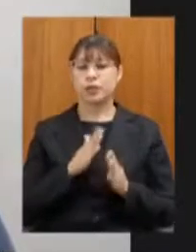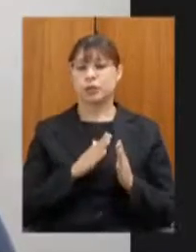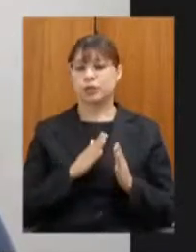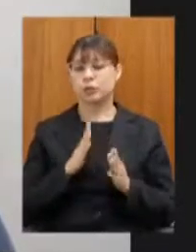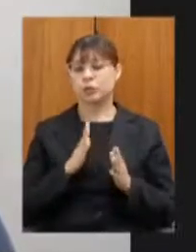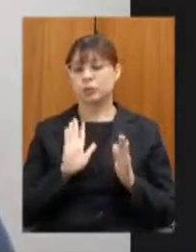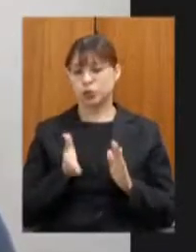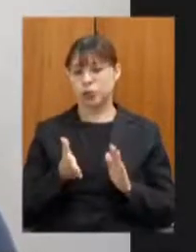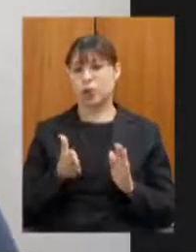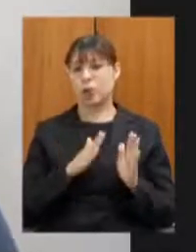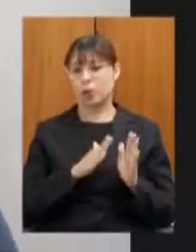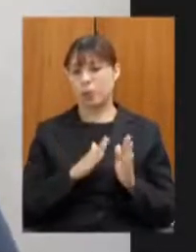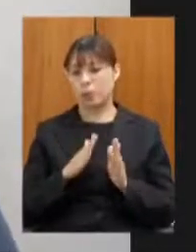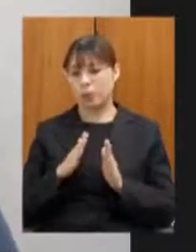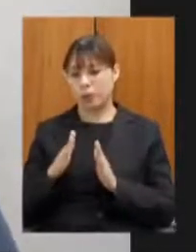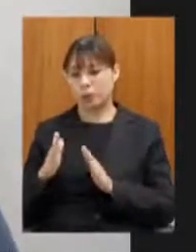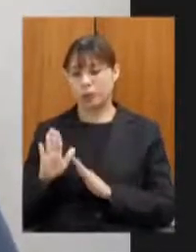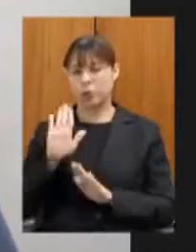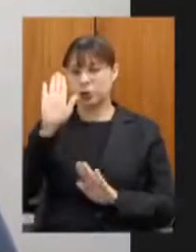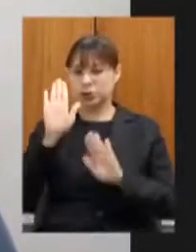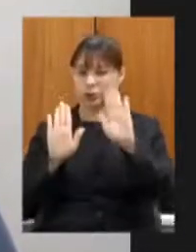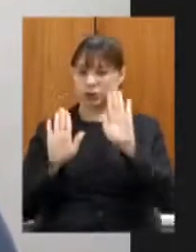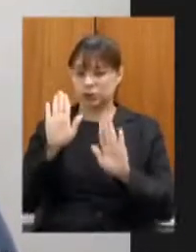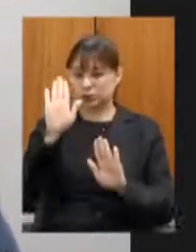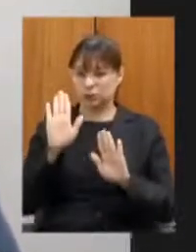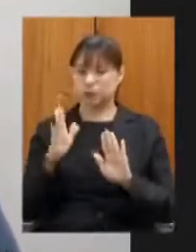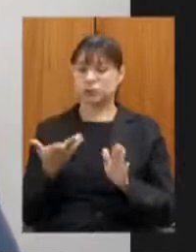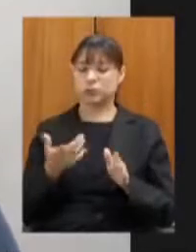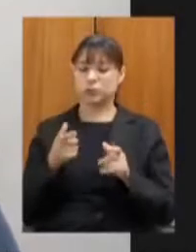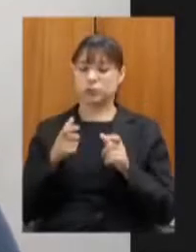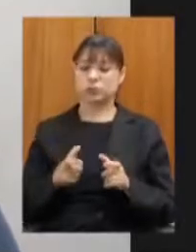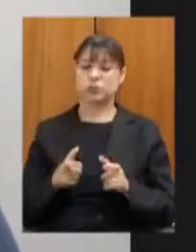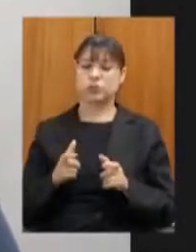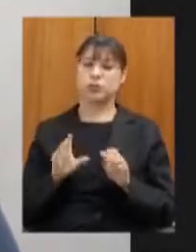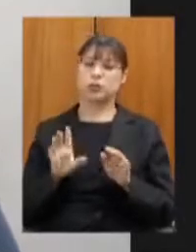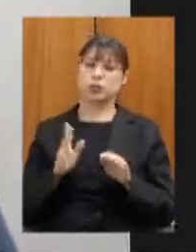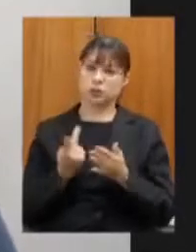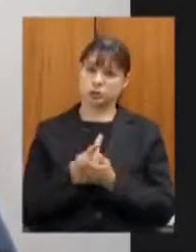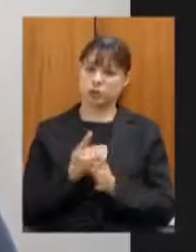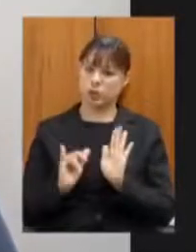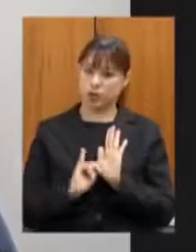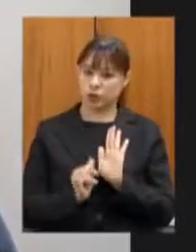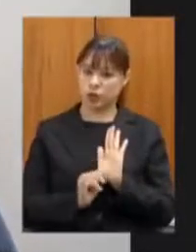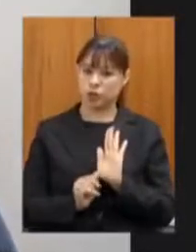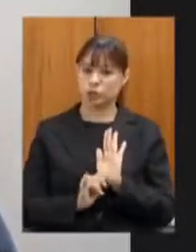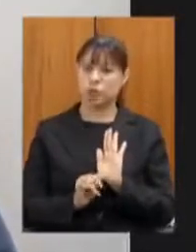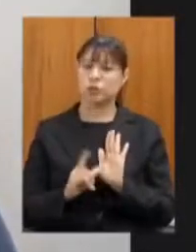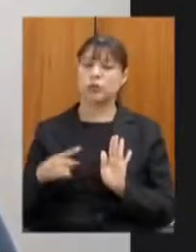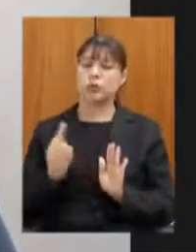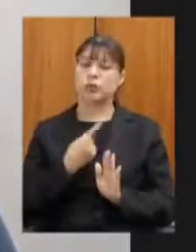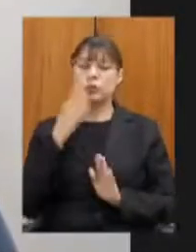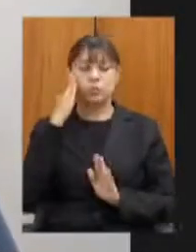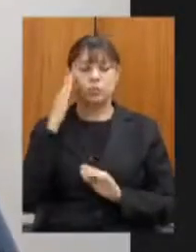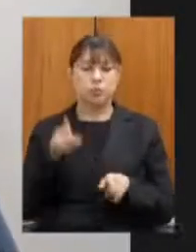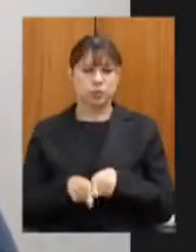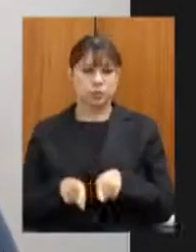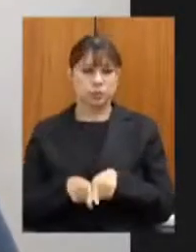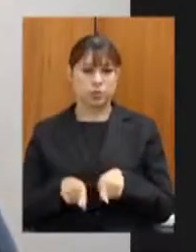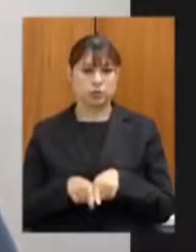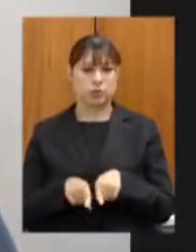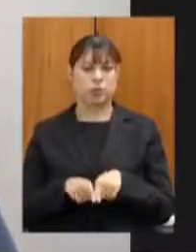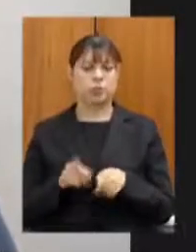licitação de um trecho um edital nós sabemos que uma situação como a daquelas